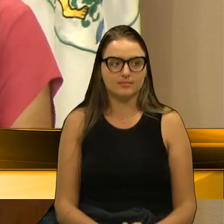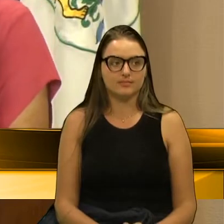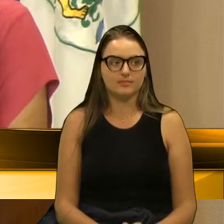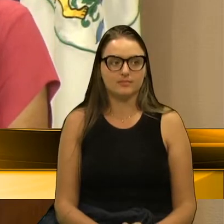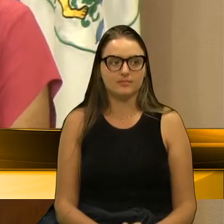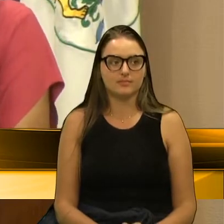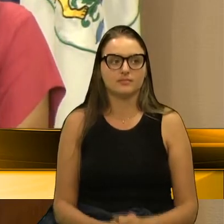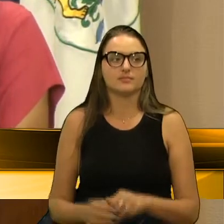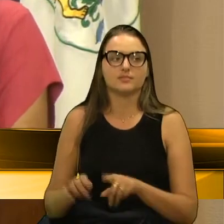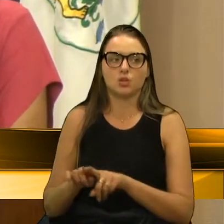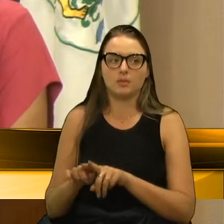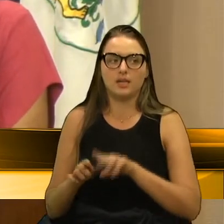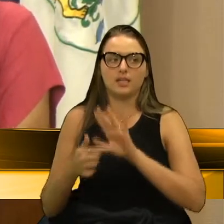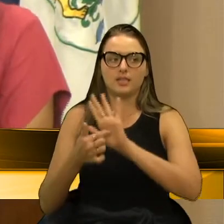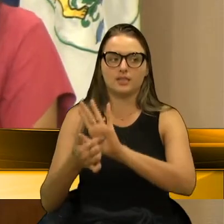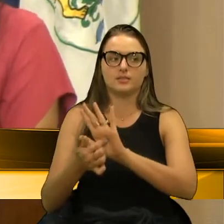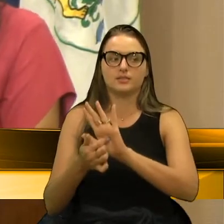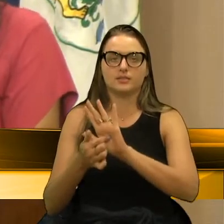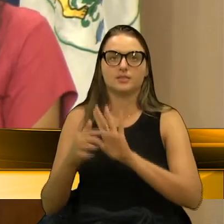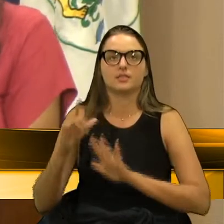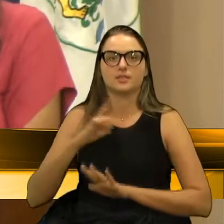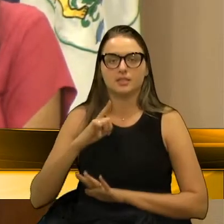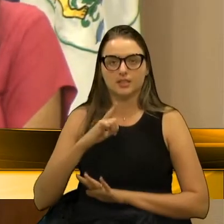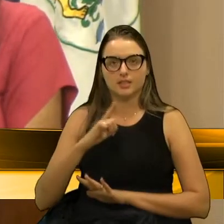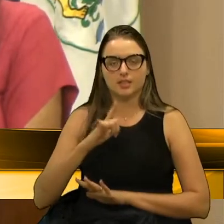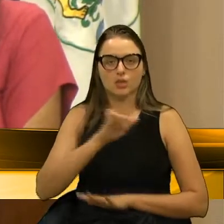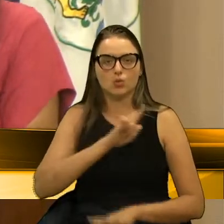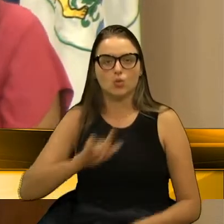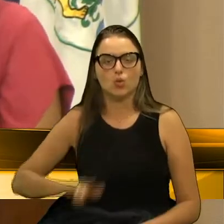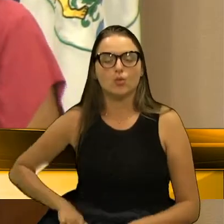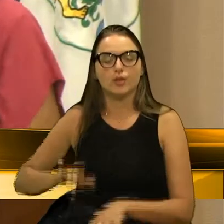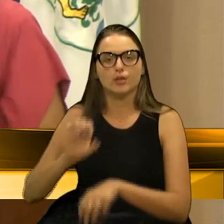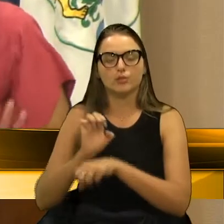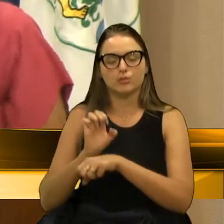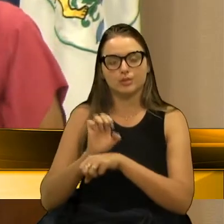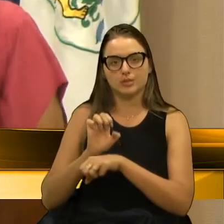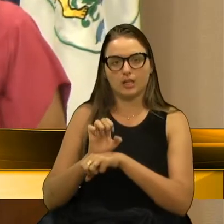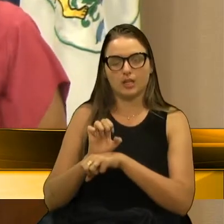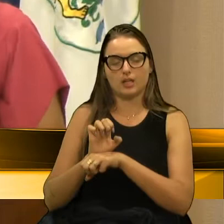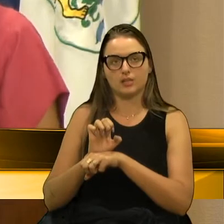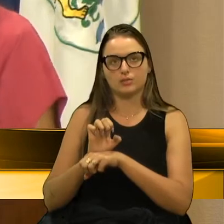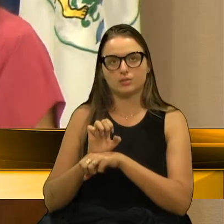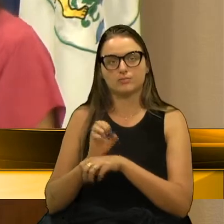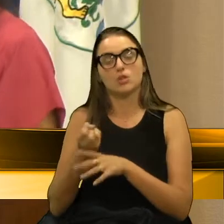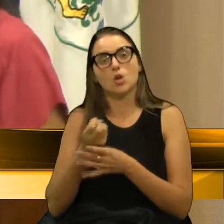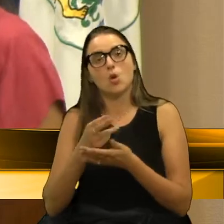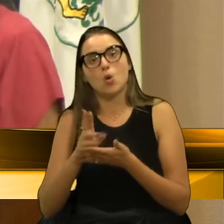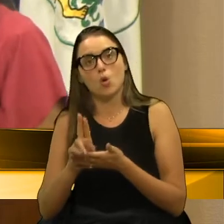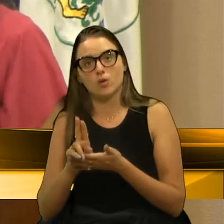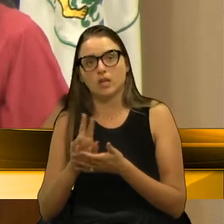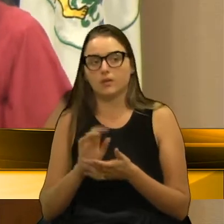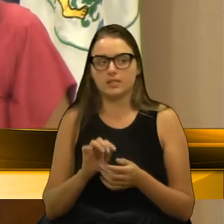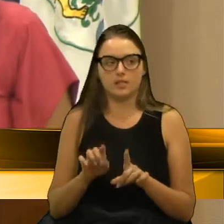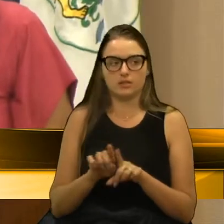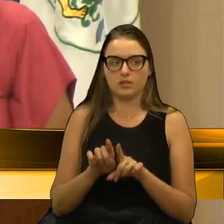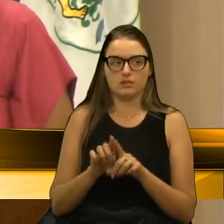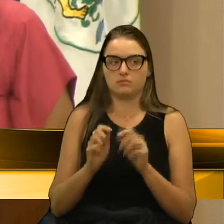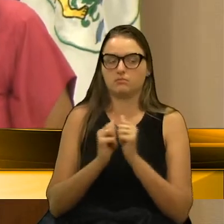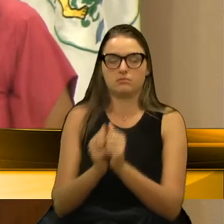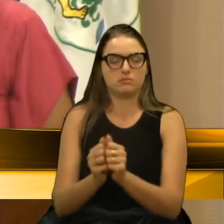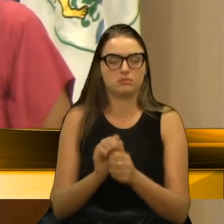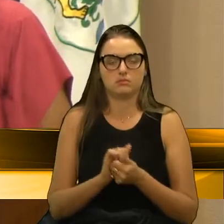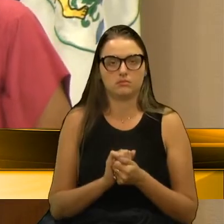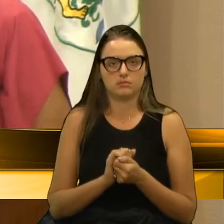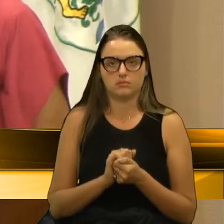processo. Ou é fazer movimento com o governo do Estado, ou uma coisa também não exclui a outra. Fazer movimento com governo federal para realmente priorizar